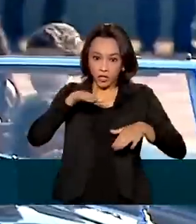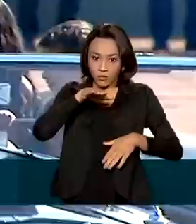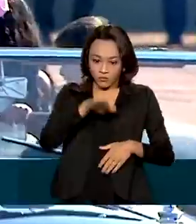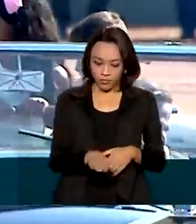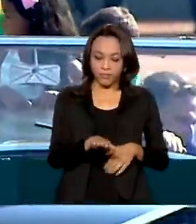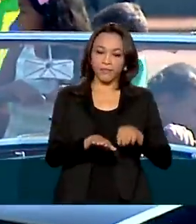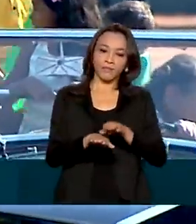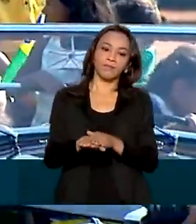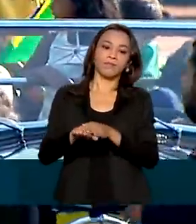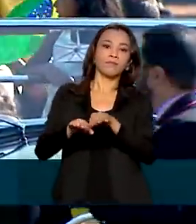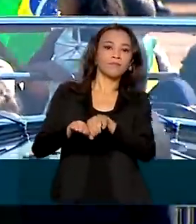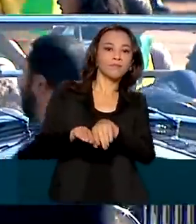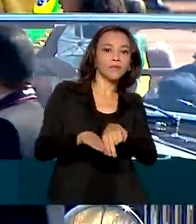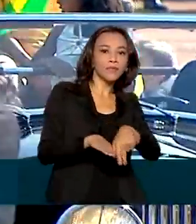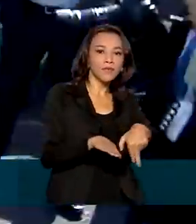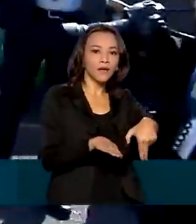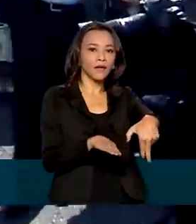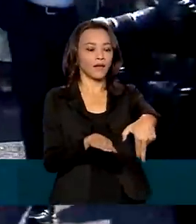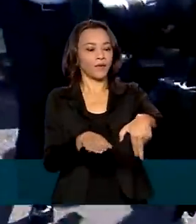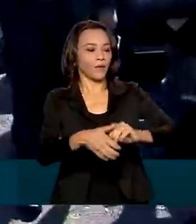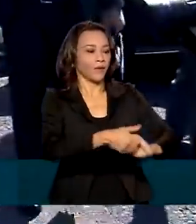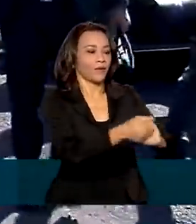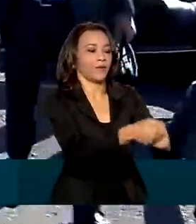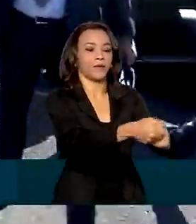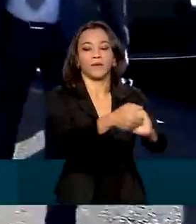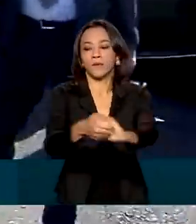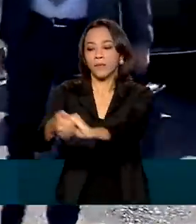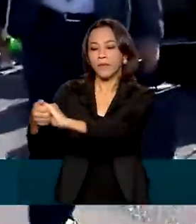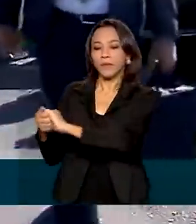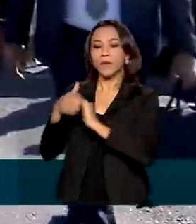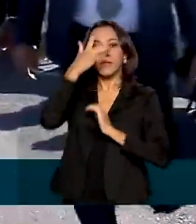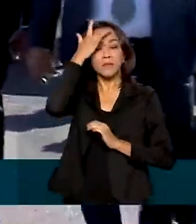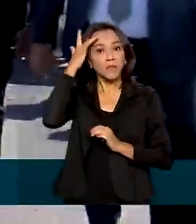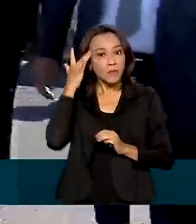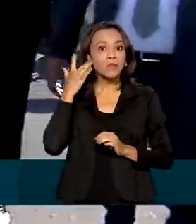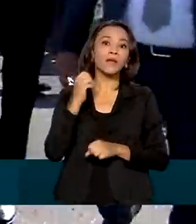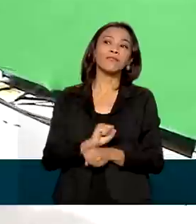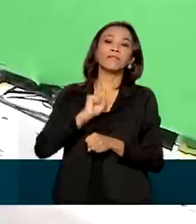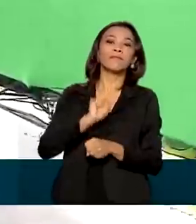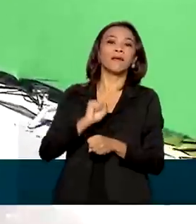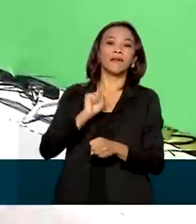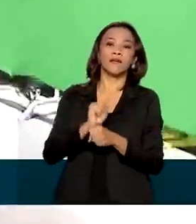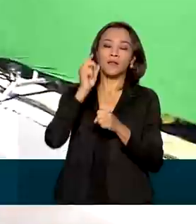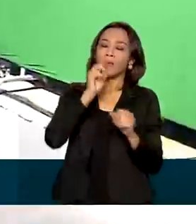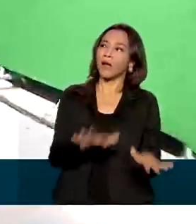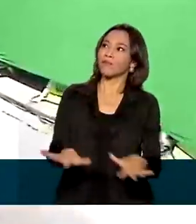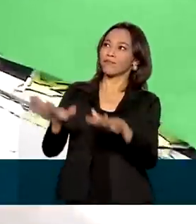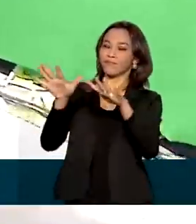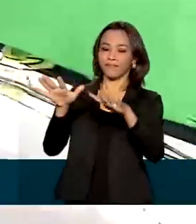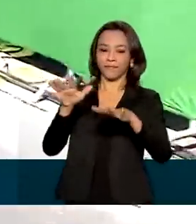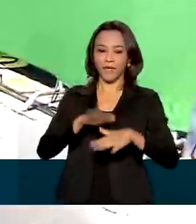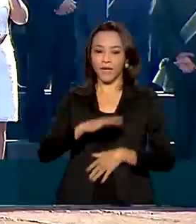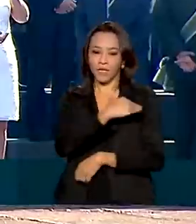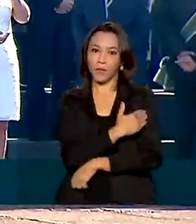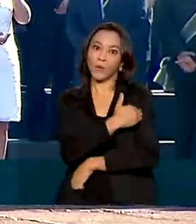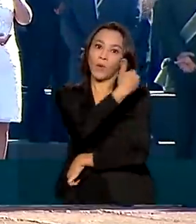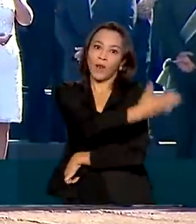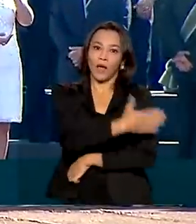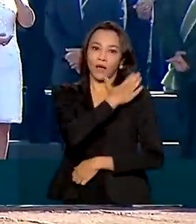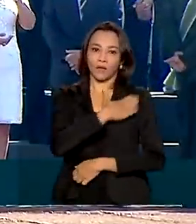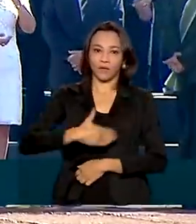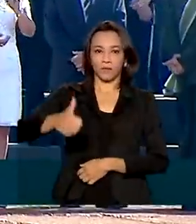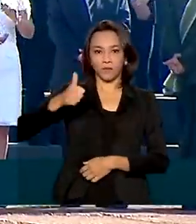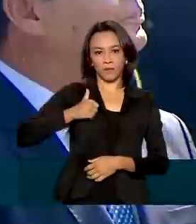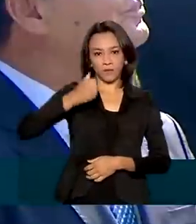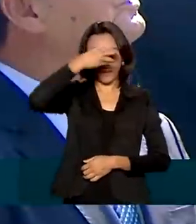cerimônia, o presidente Bolsonaro cumprimentou as pessoas que aguardavam para acompanhar a celebração. Ele se posicionou ao lado da primeira-dama